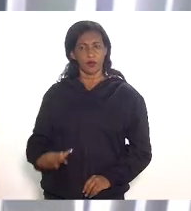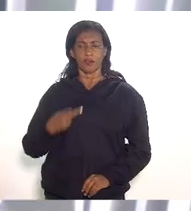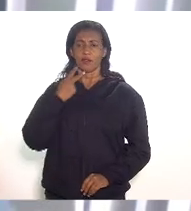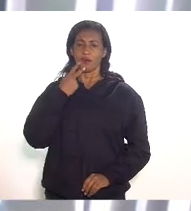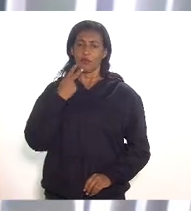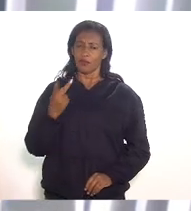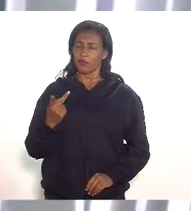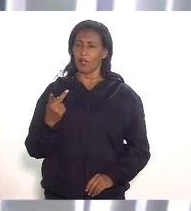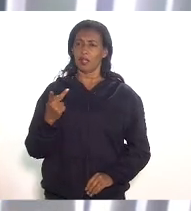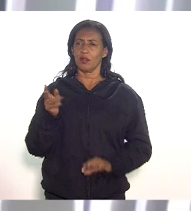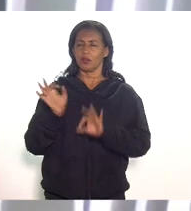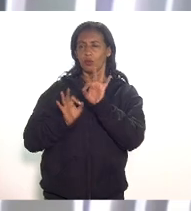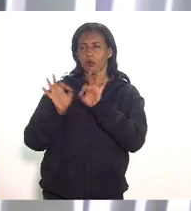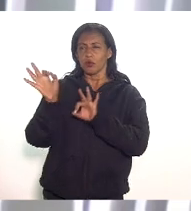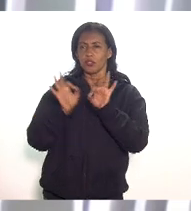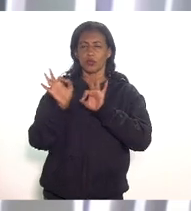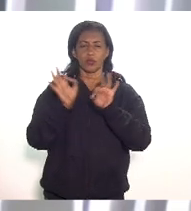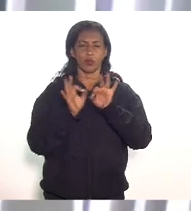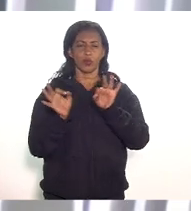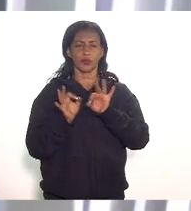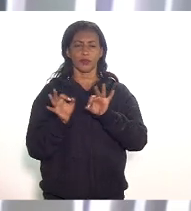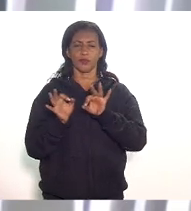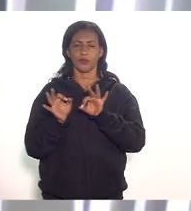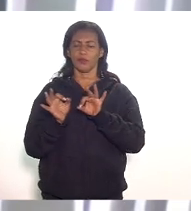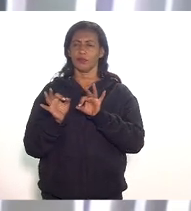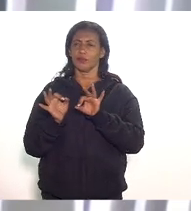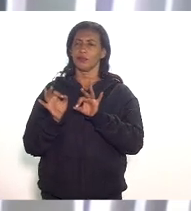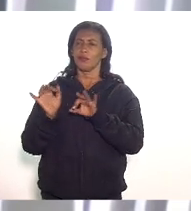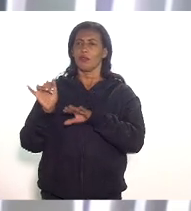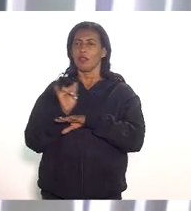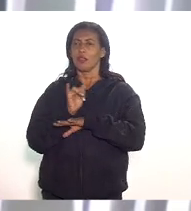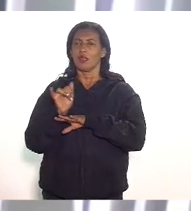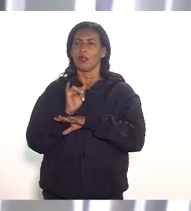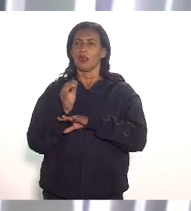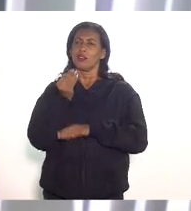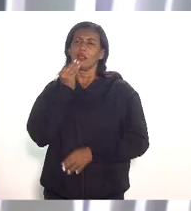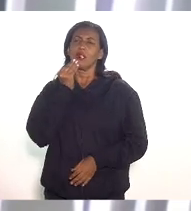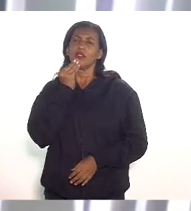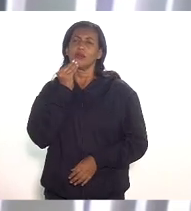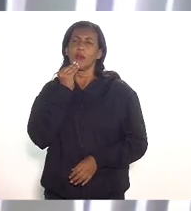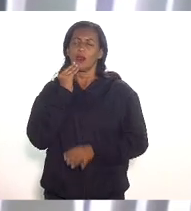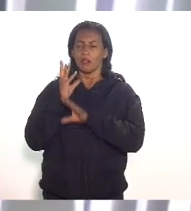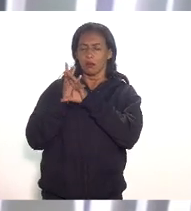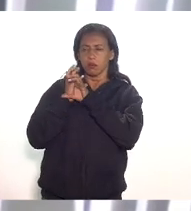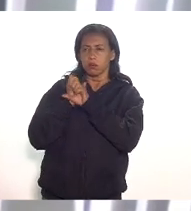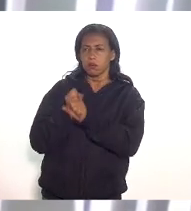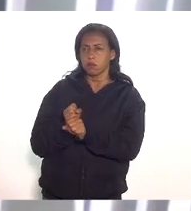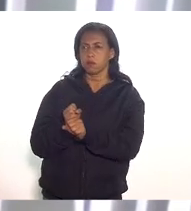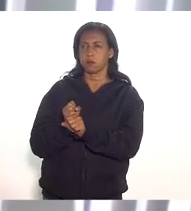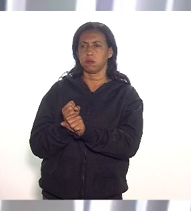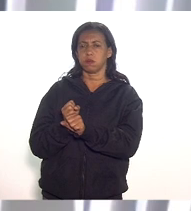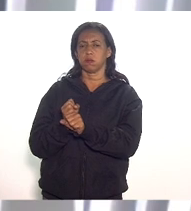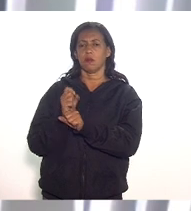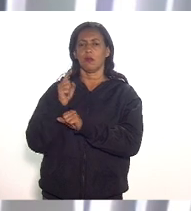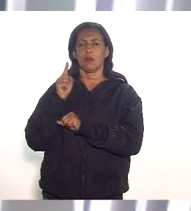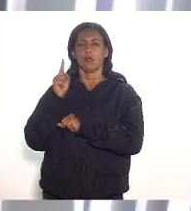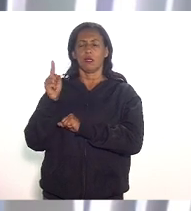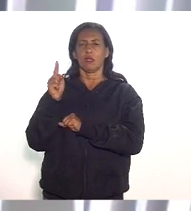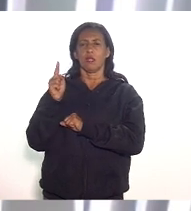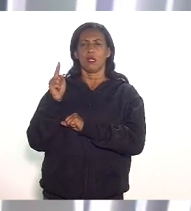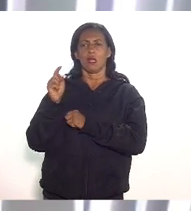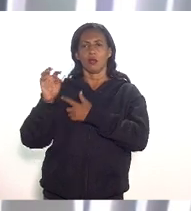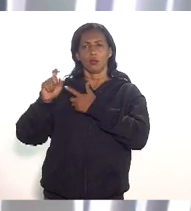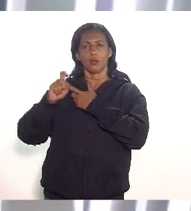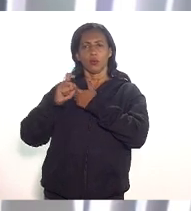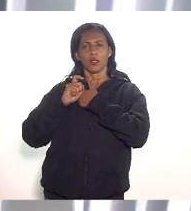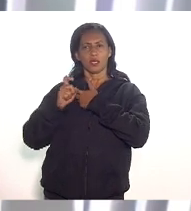algumas formas de alguns mecanismos de transparência de prestação de contas a cargo do poder executivo em relação às empresas